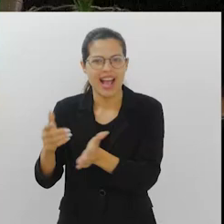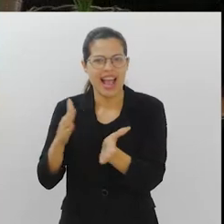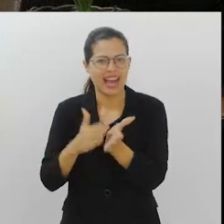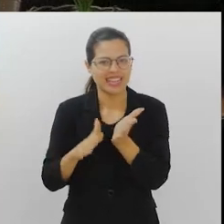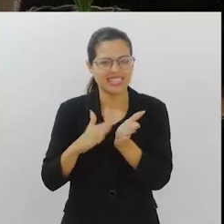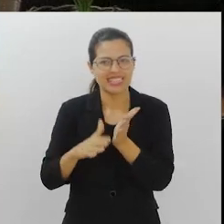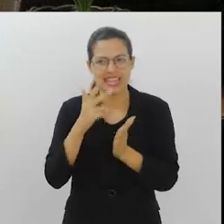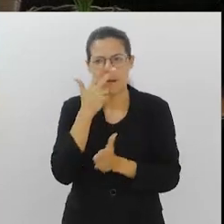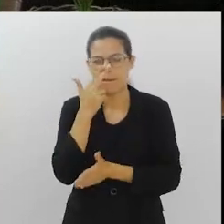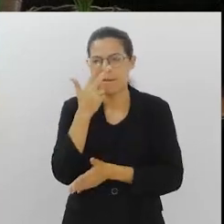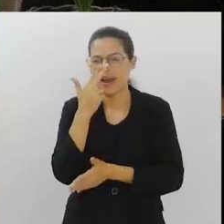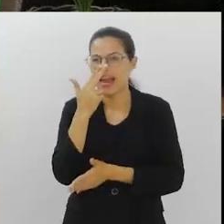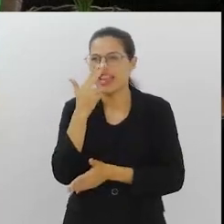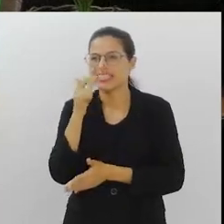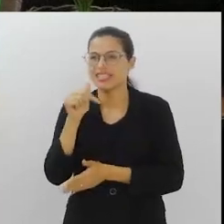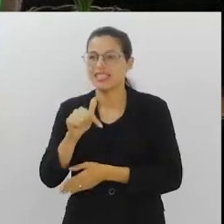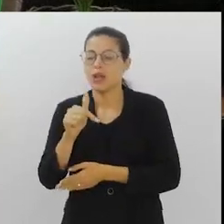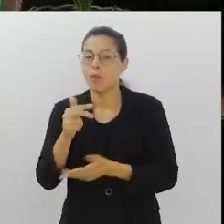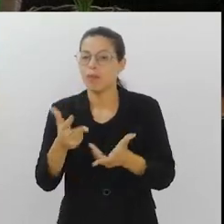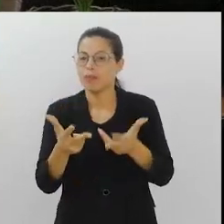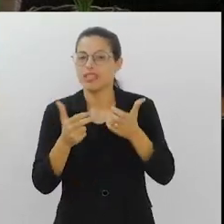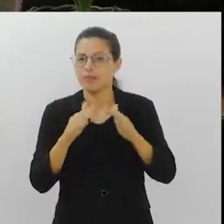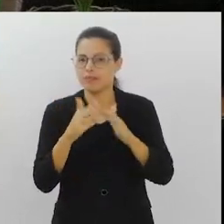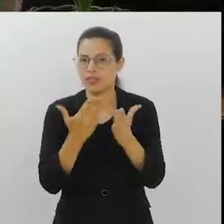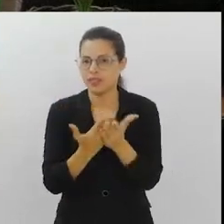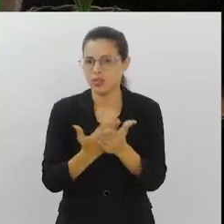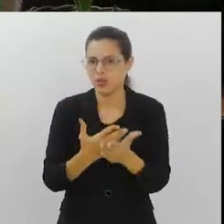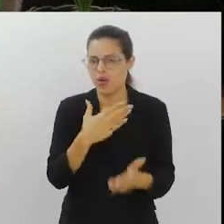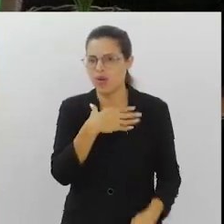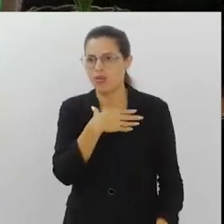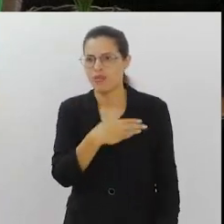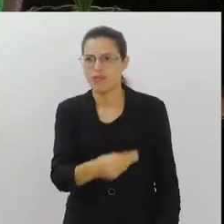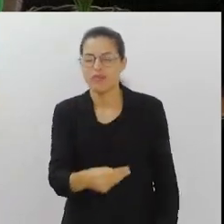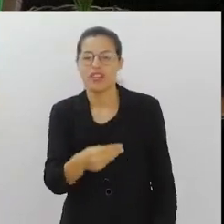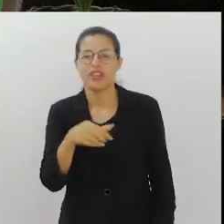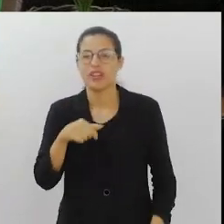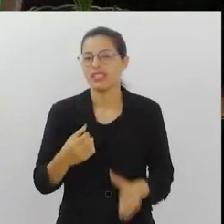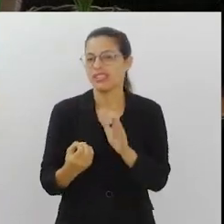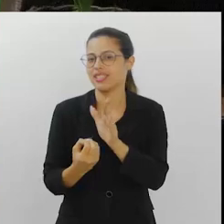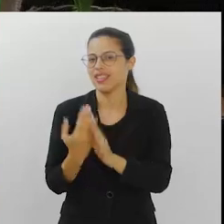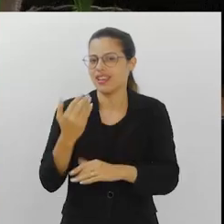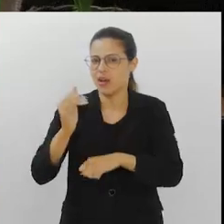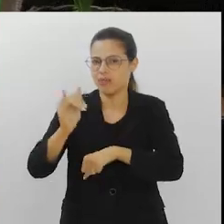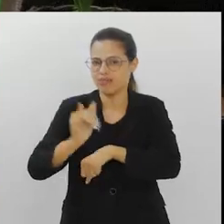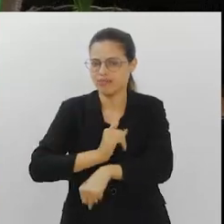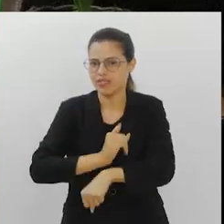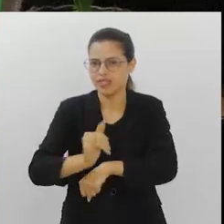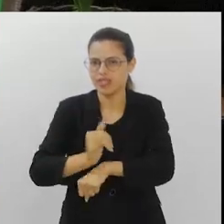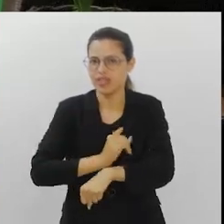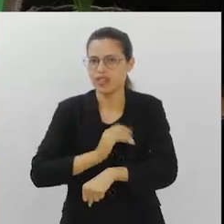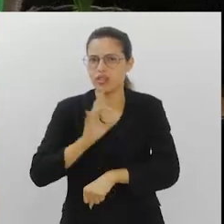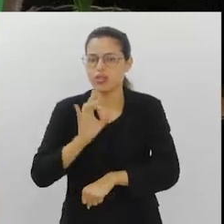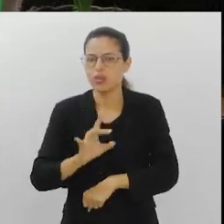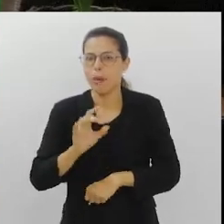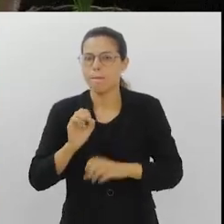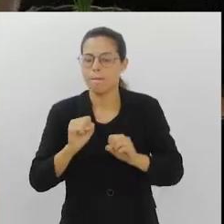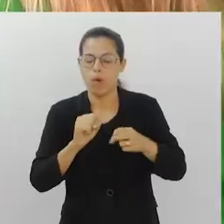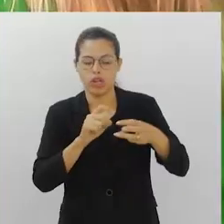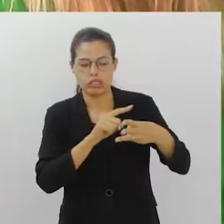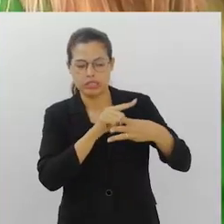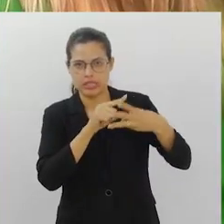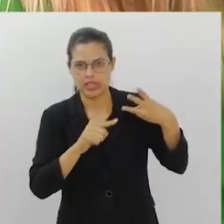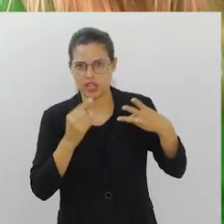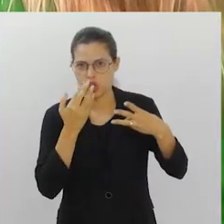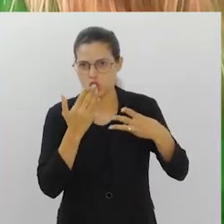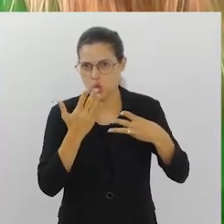uma disputa. Hoje, eu vejo na escola dos meus filhos, por exemplo, eles implantaram uma medida de que só podem três